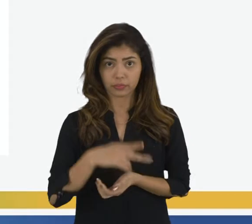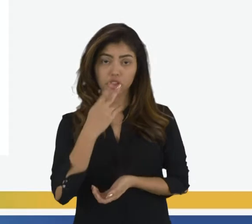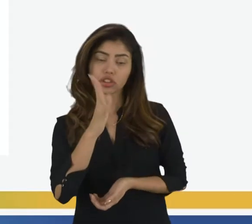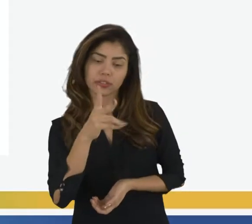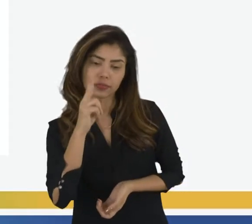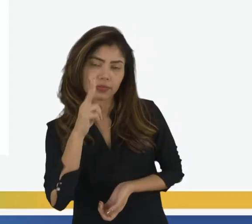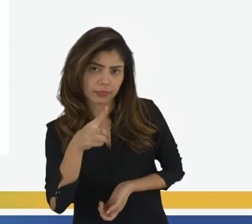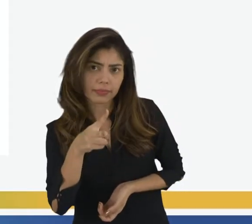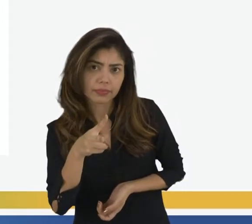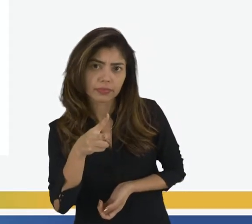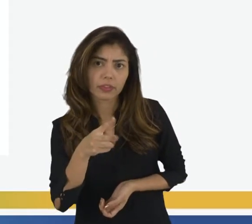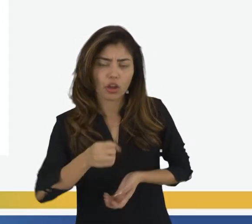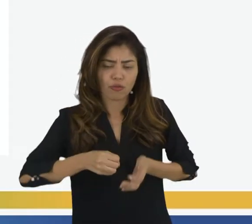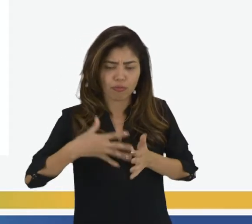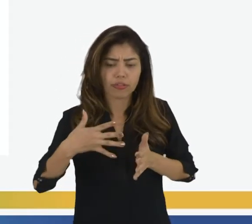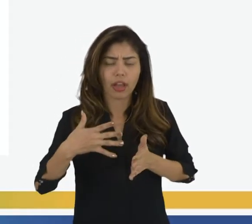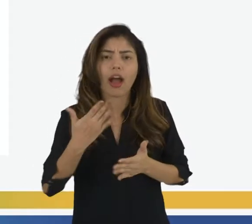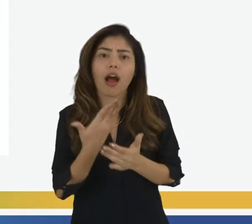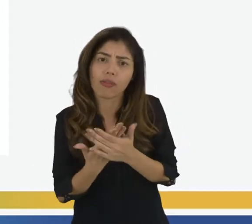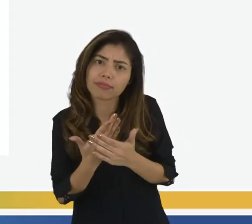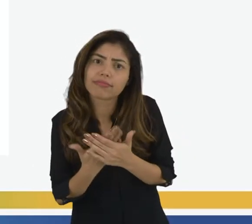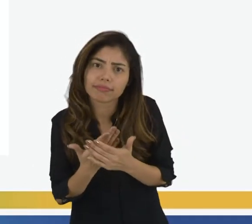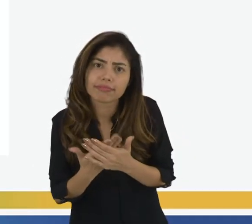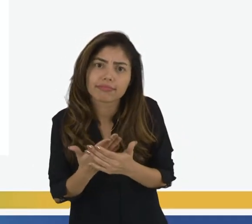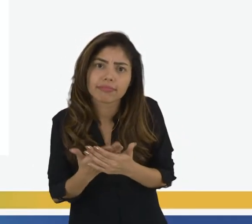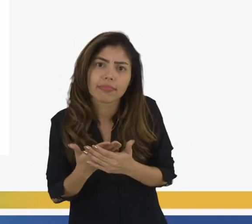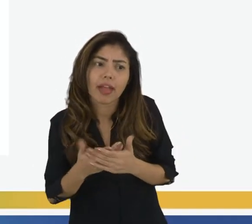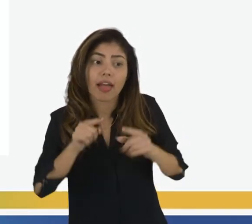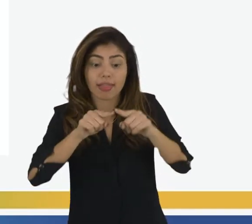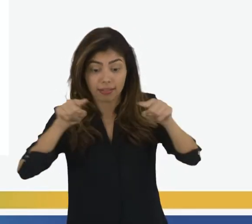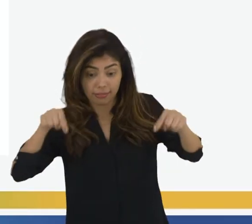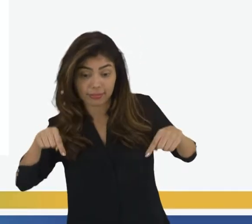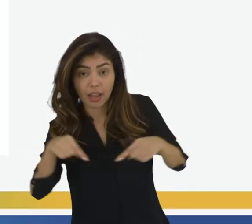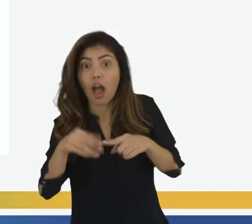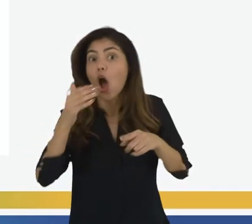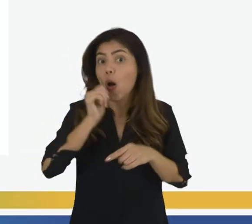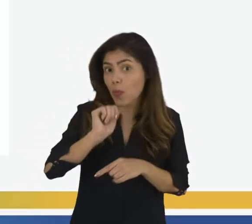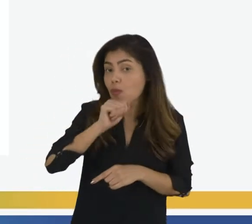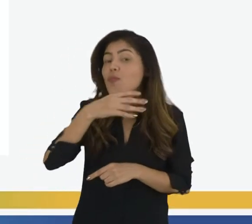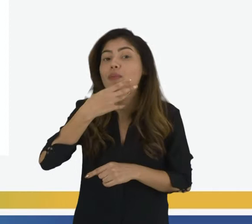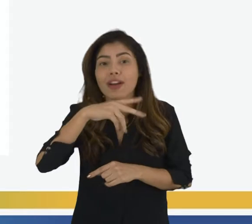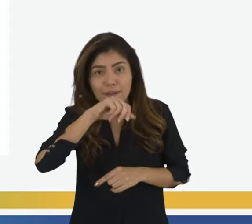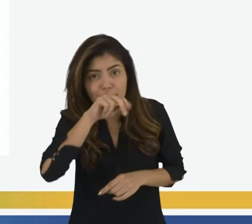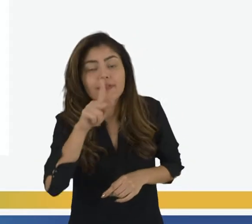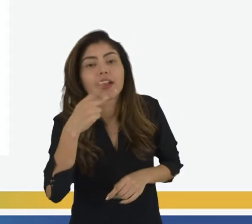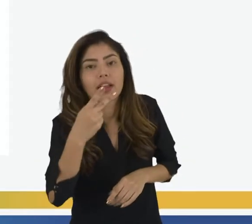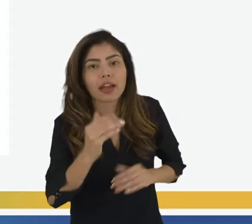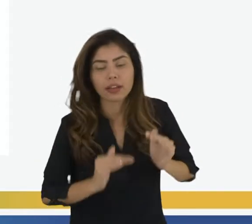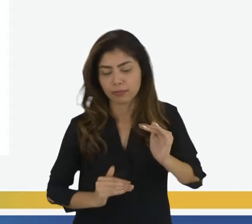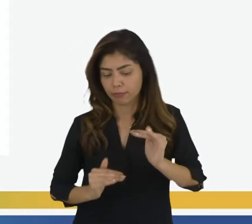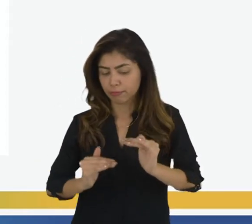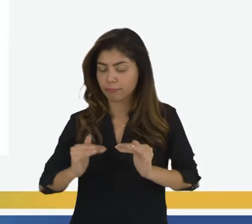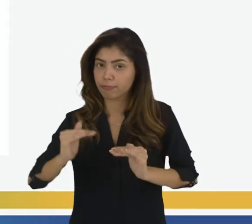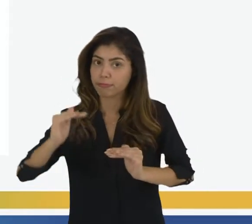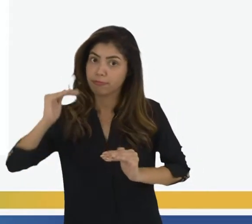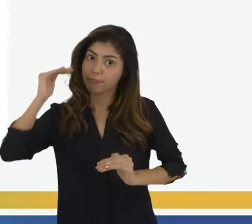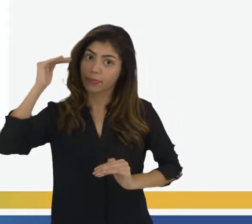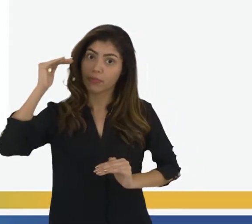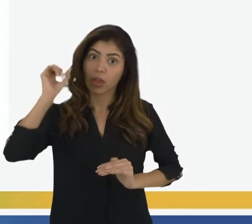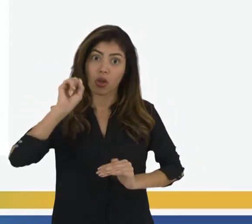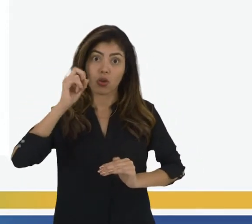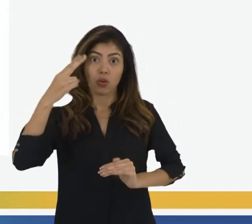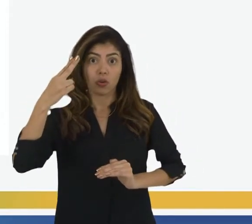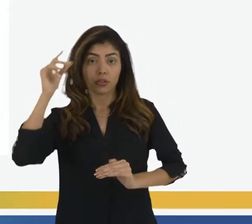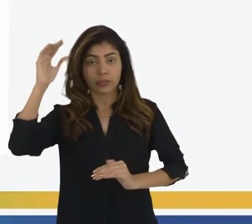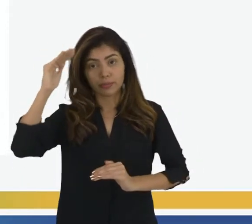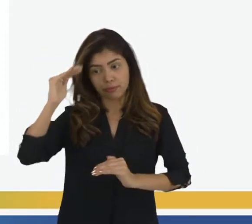professores falando Muitas vezes Né? Em algumas aulas Na sala de aula O papai falando Alguns crescem mais Outros